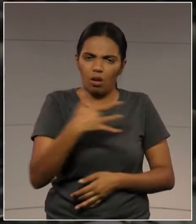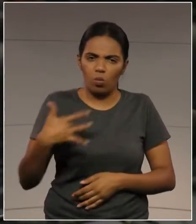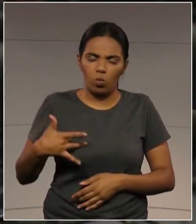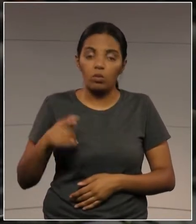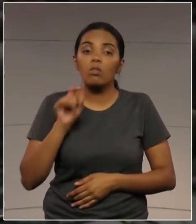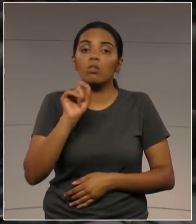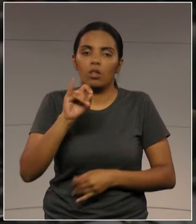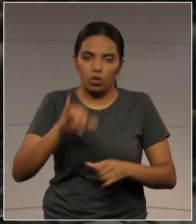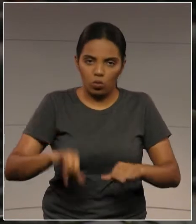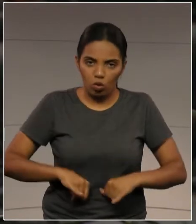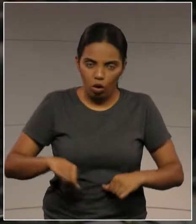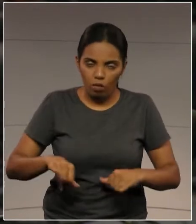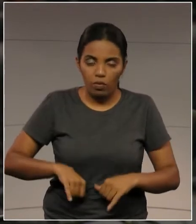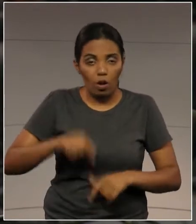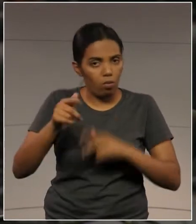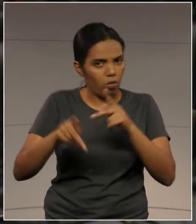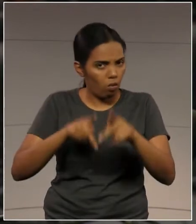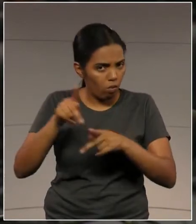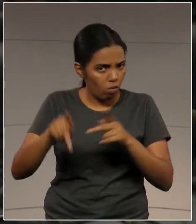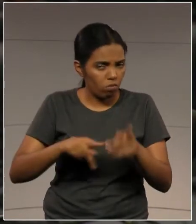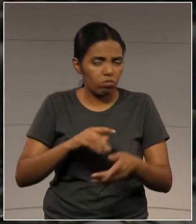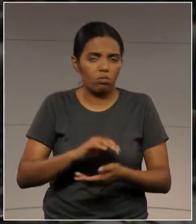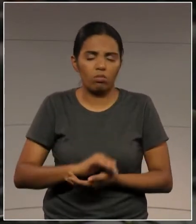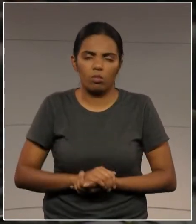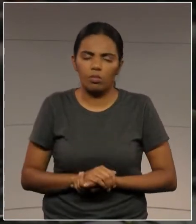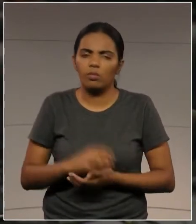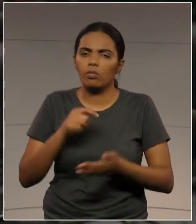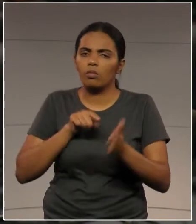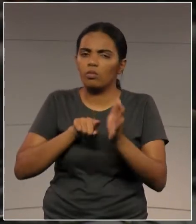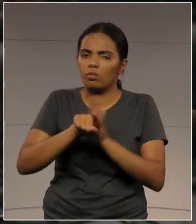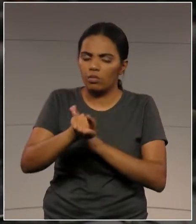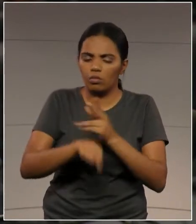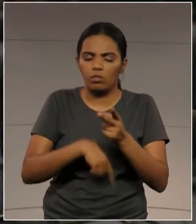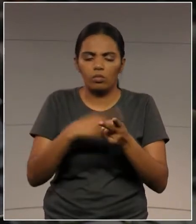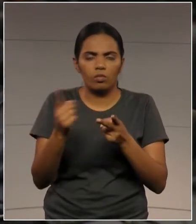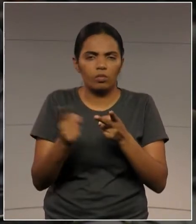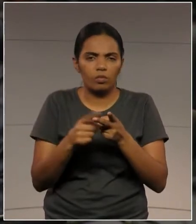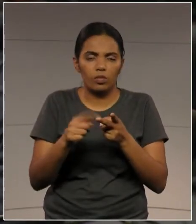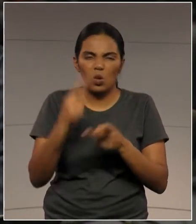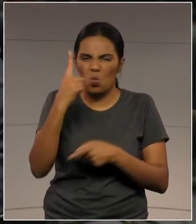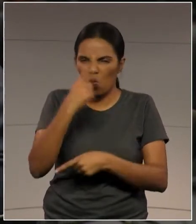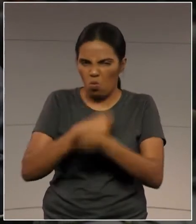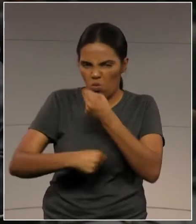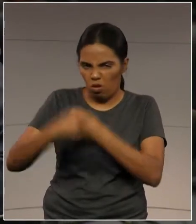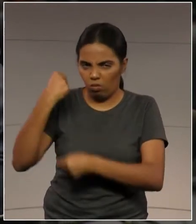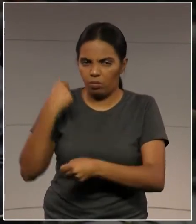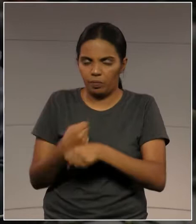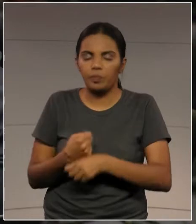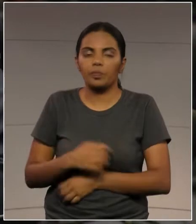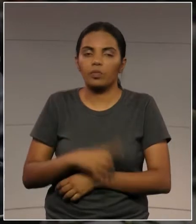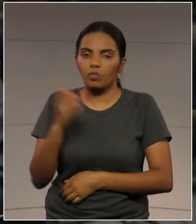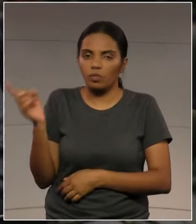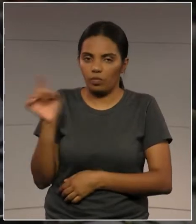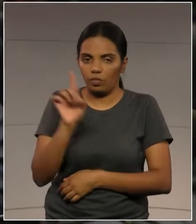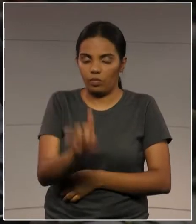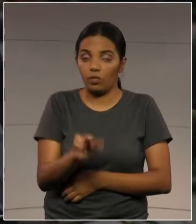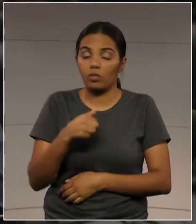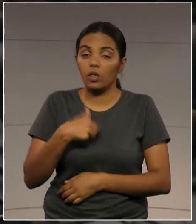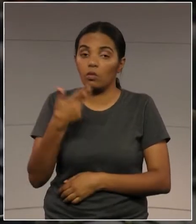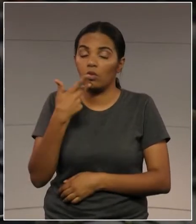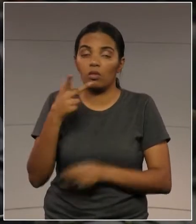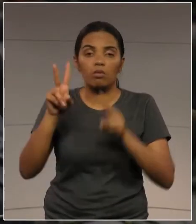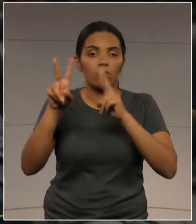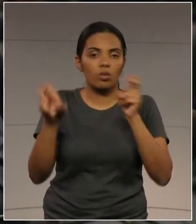é a nossa clientela, o povo. Pergunta dois, meu nobre secretário. Há um ano, quando a vossa excelência esteve aqui, eu falei de